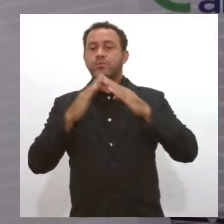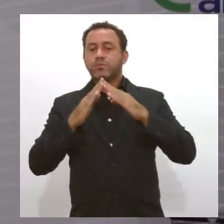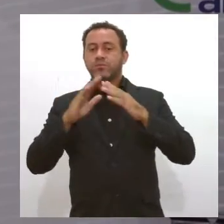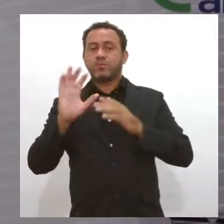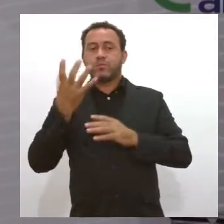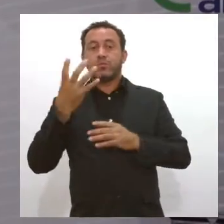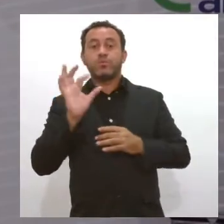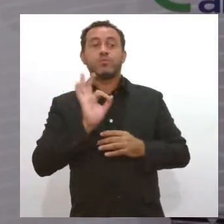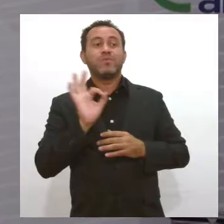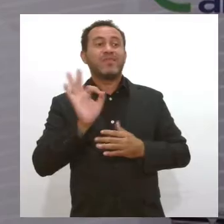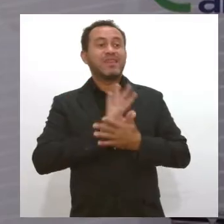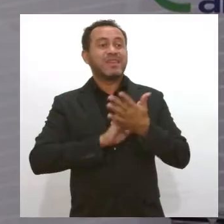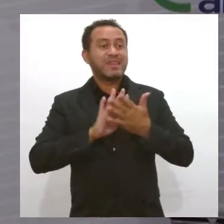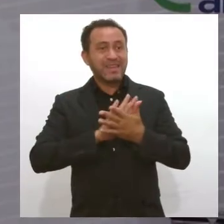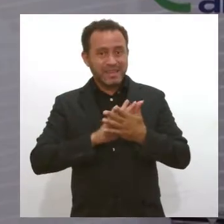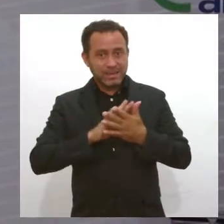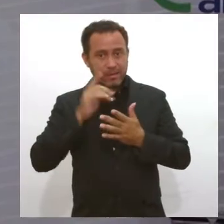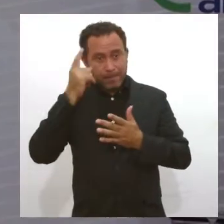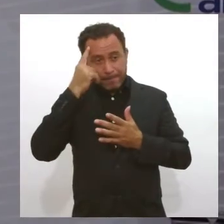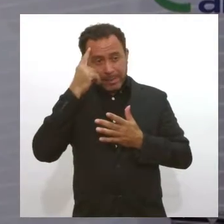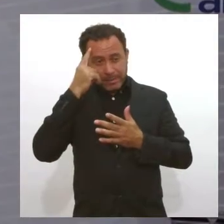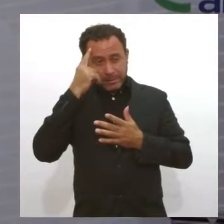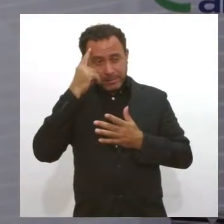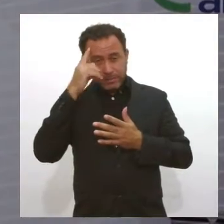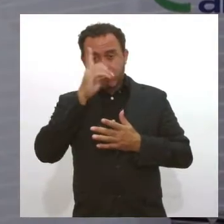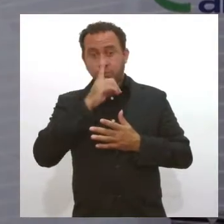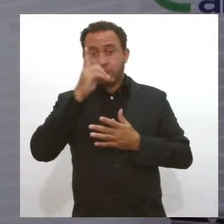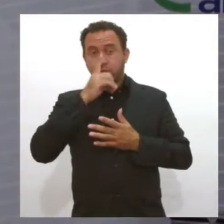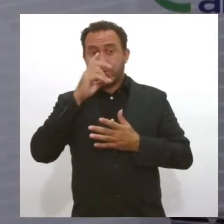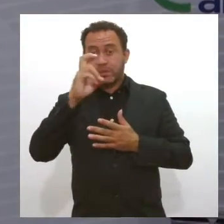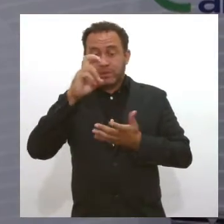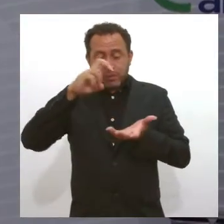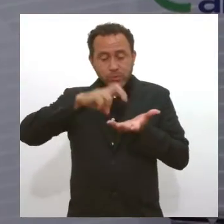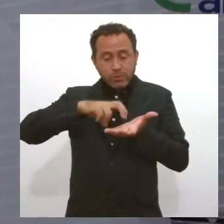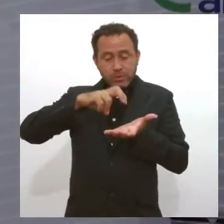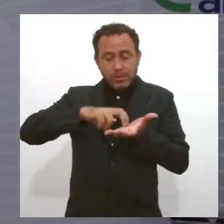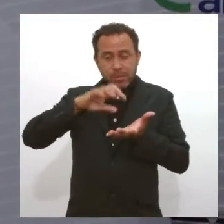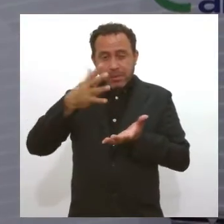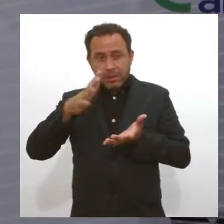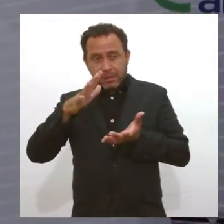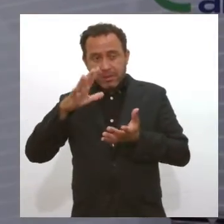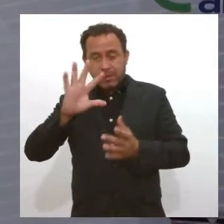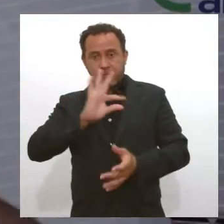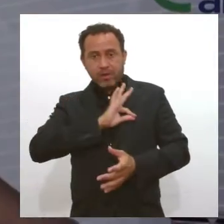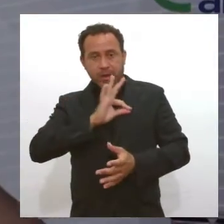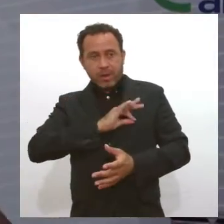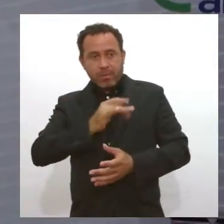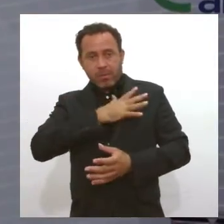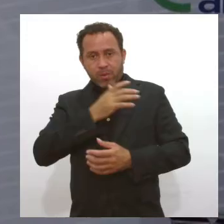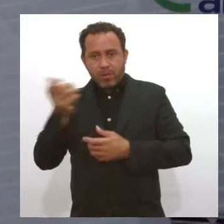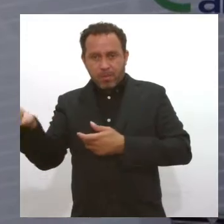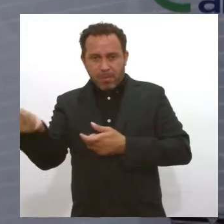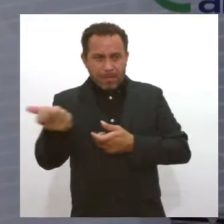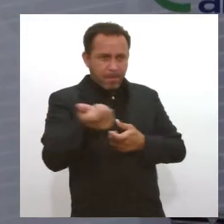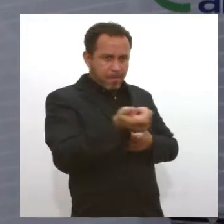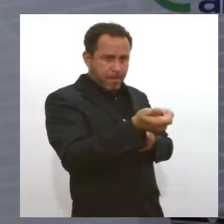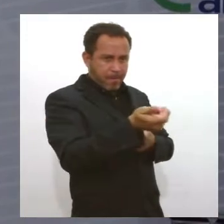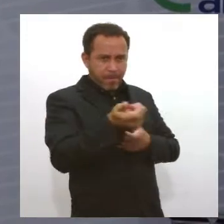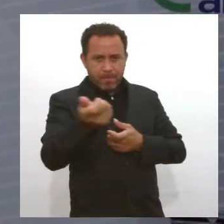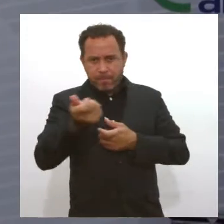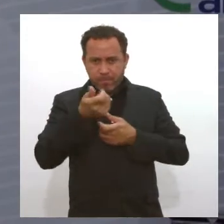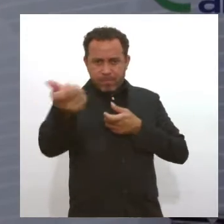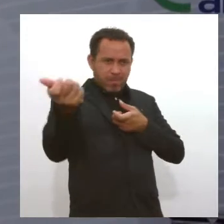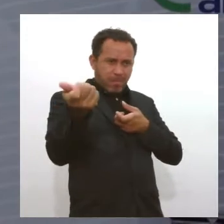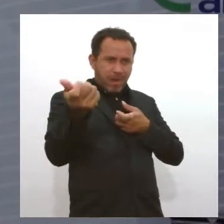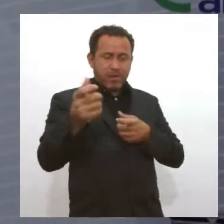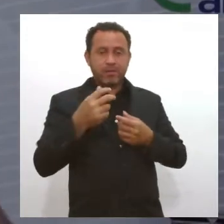aconteceu. Imagine você chegar num domingo, uma média de 5 horas da manhã, ver batalhão de choque, bombeiros, aquele fuzuê. Como